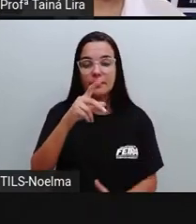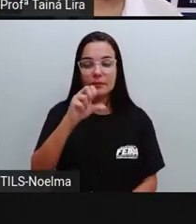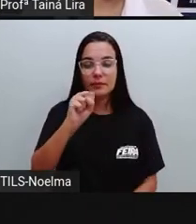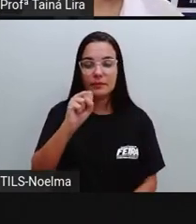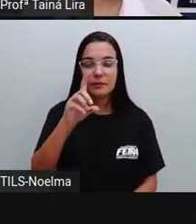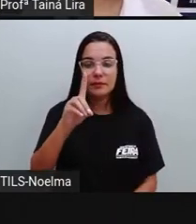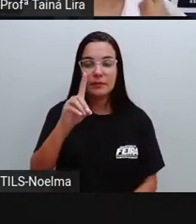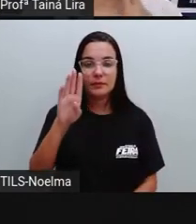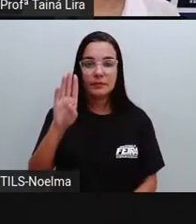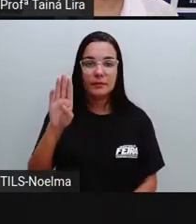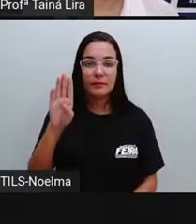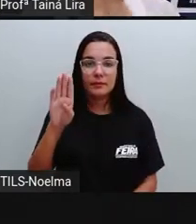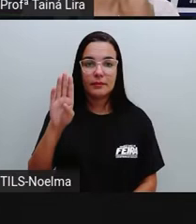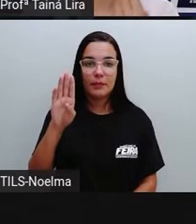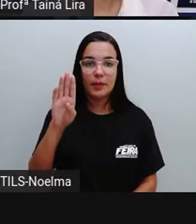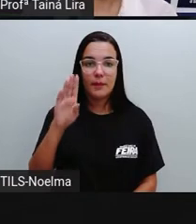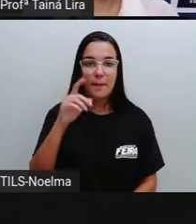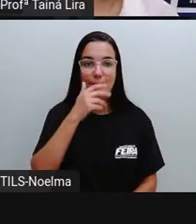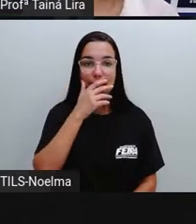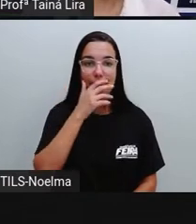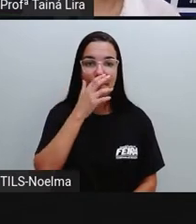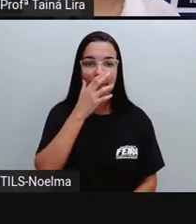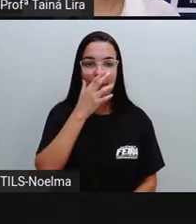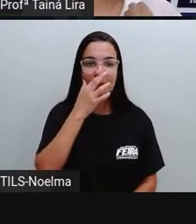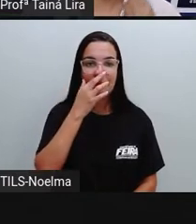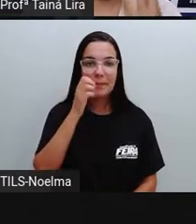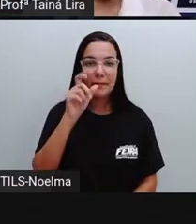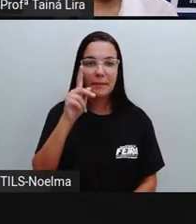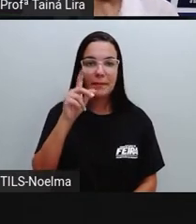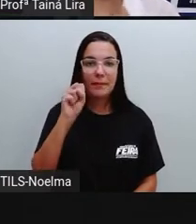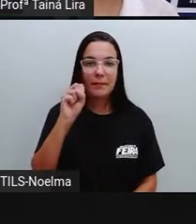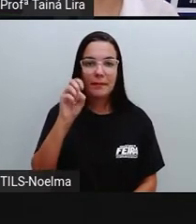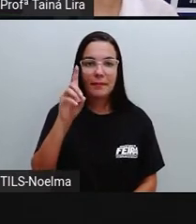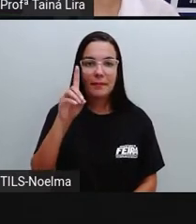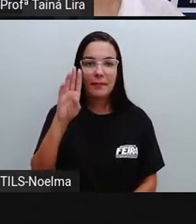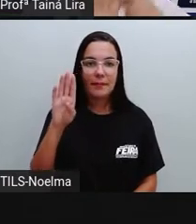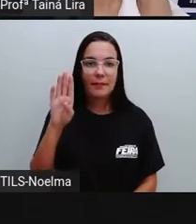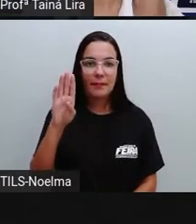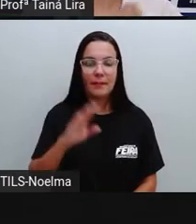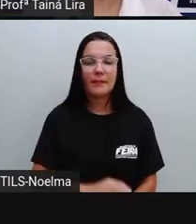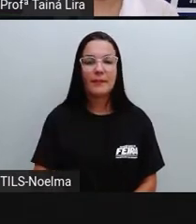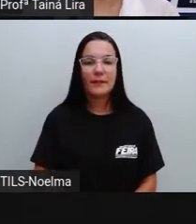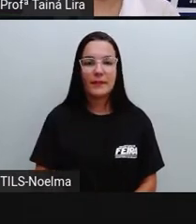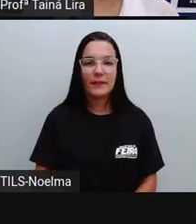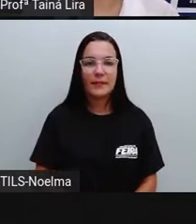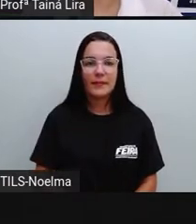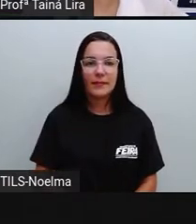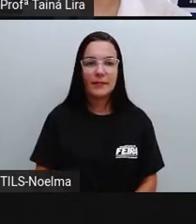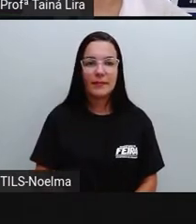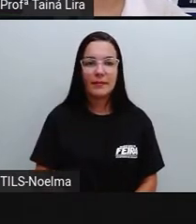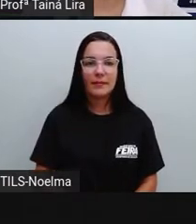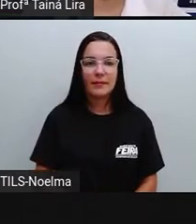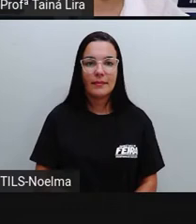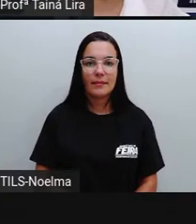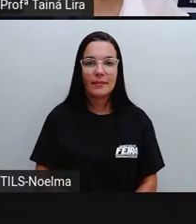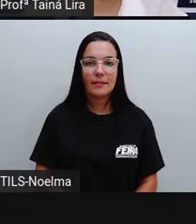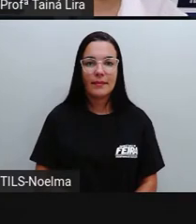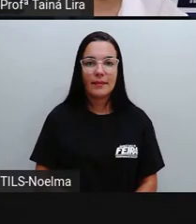PSDB, desculpa, então, Eremita Mota.